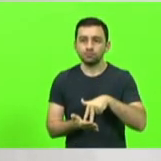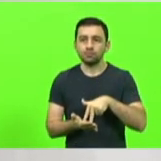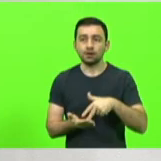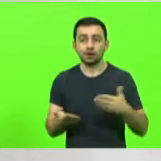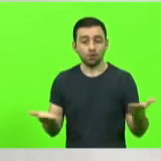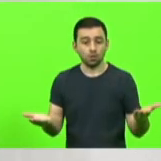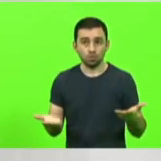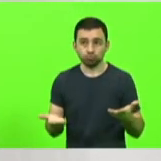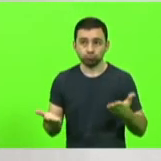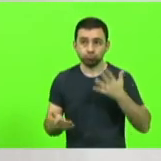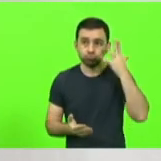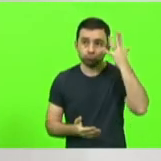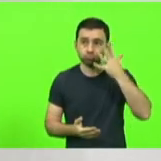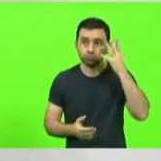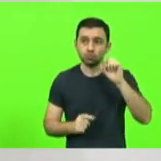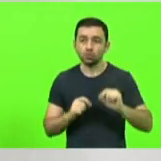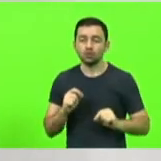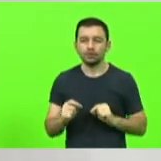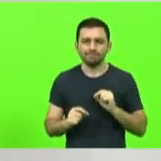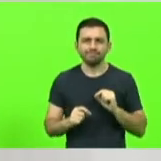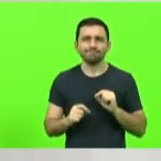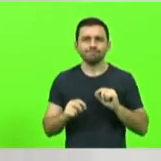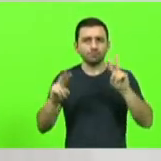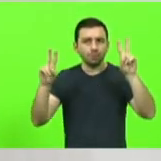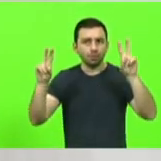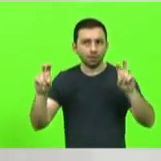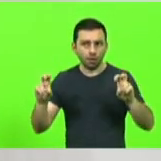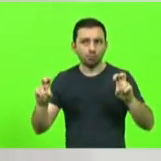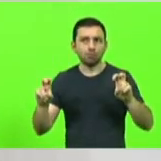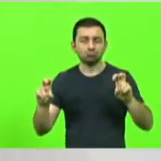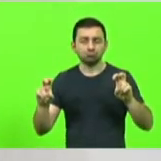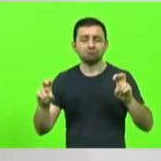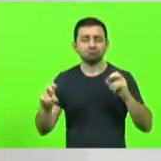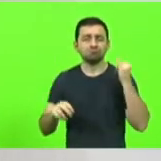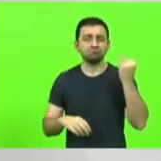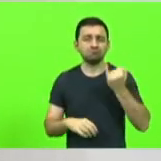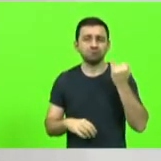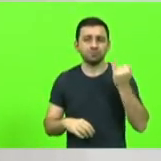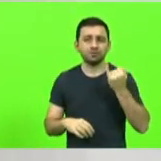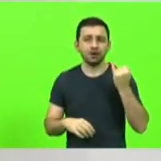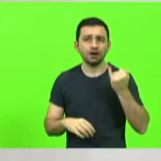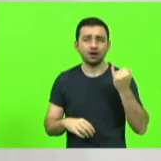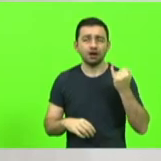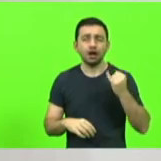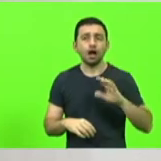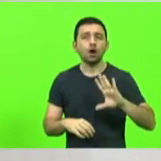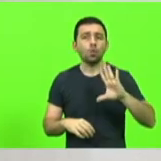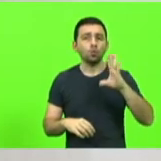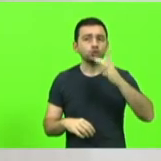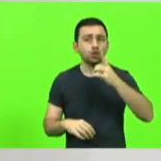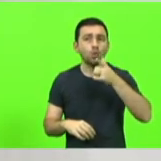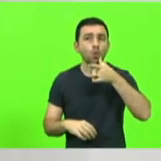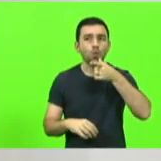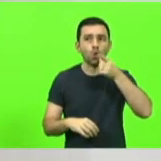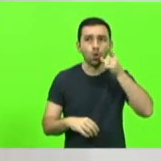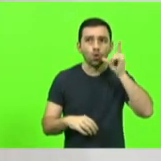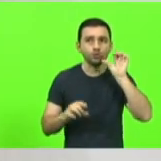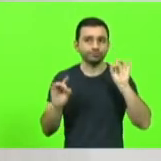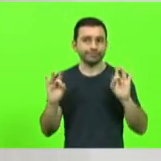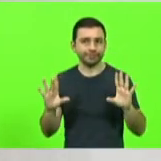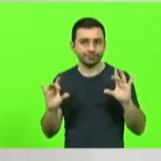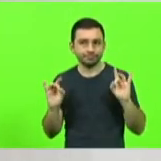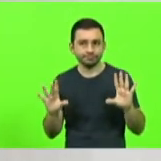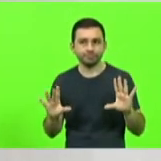nesta manhã é uma causa muito nobre que ocorreu na data de ontem ontem foi um dia